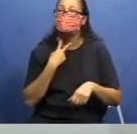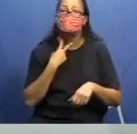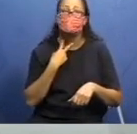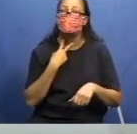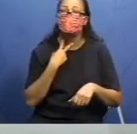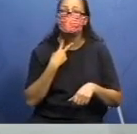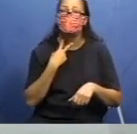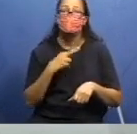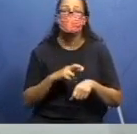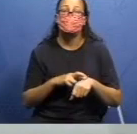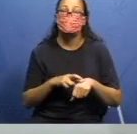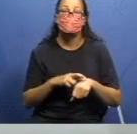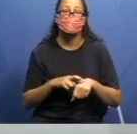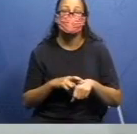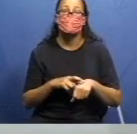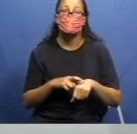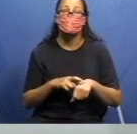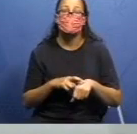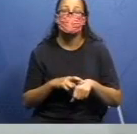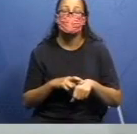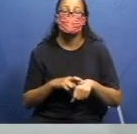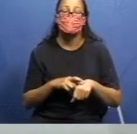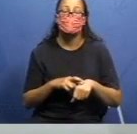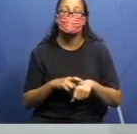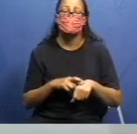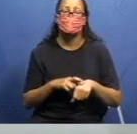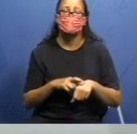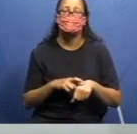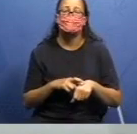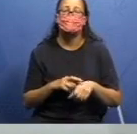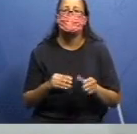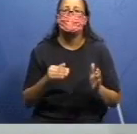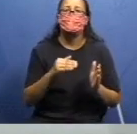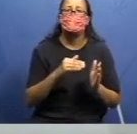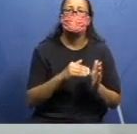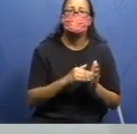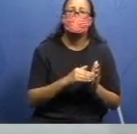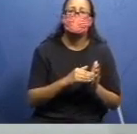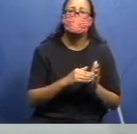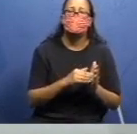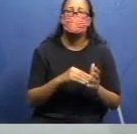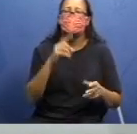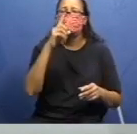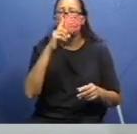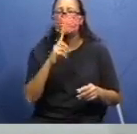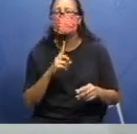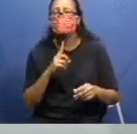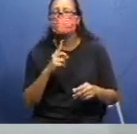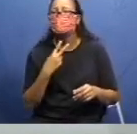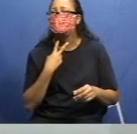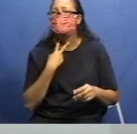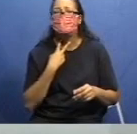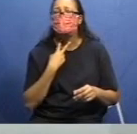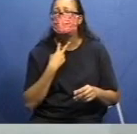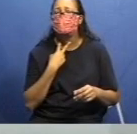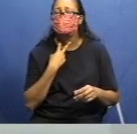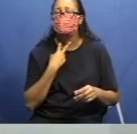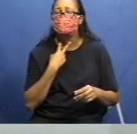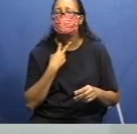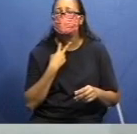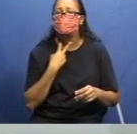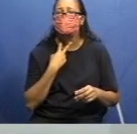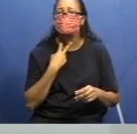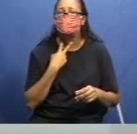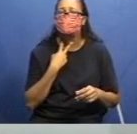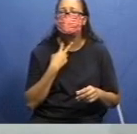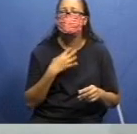a roxinha na mesma linha. Então, eu coloco aqui na última. Amarelinha. Não posso colocar nas mesmas linhas, porque já tem uma